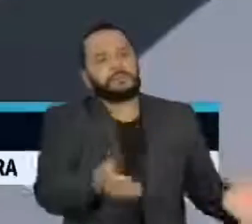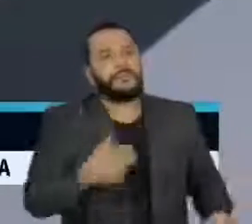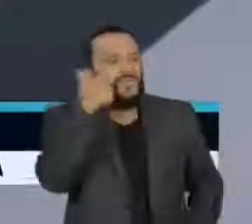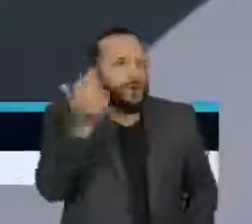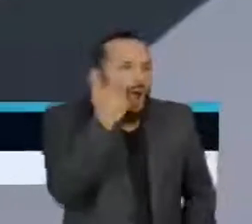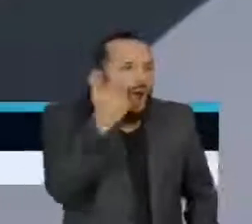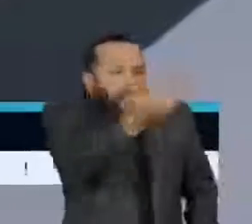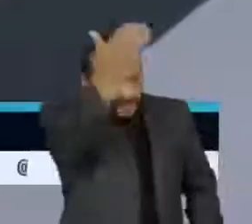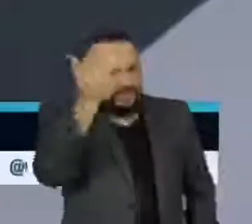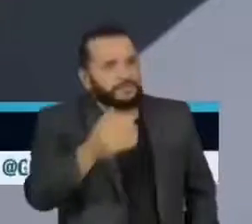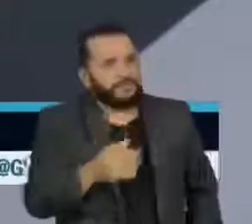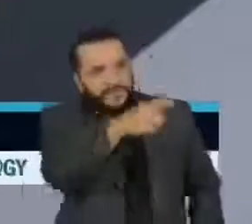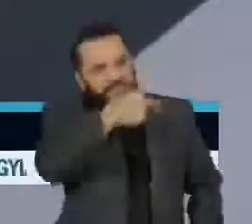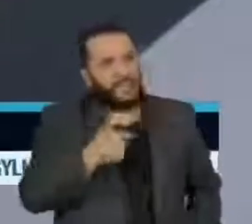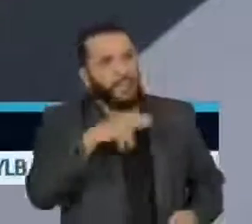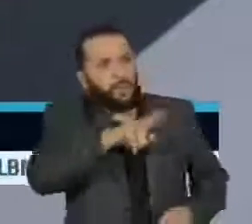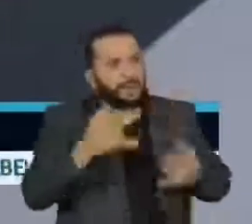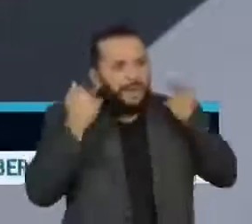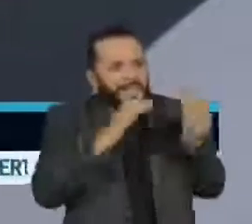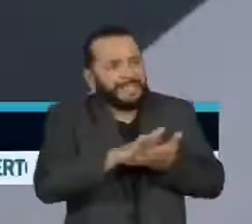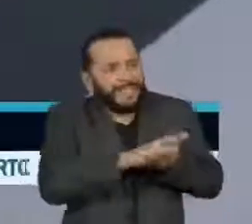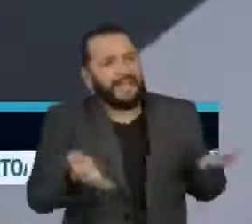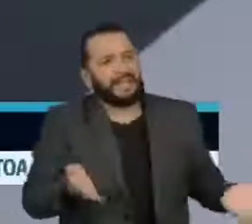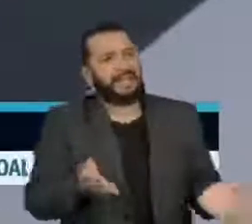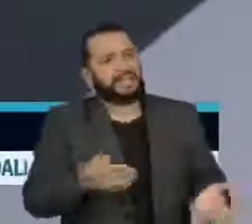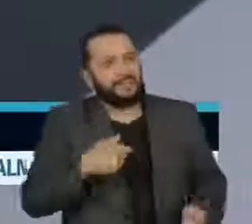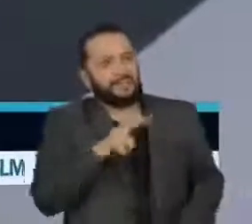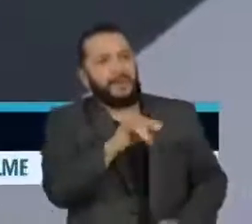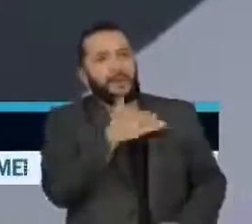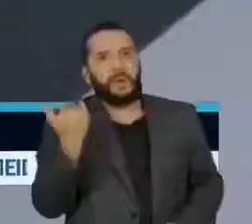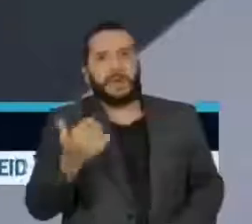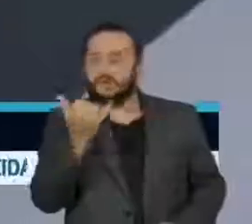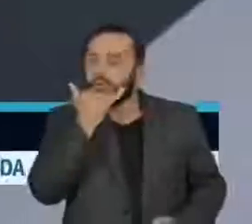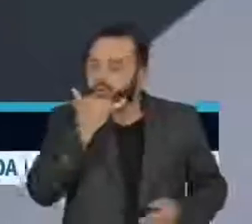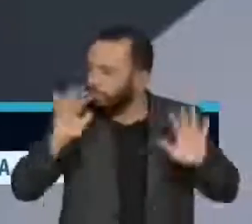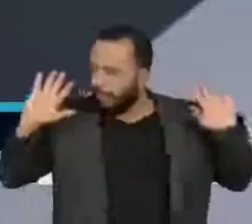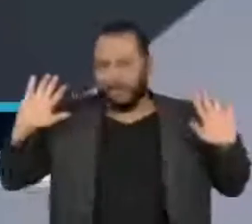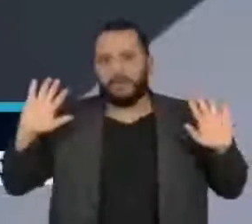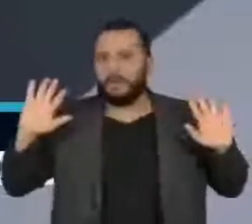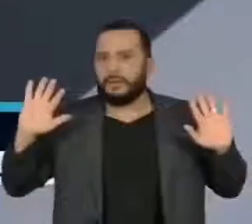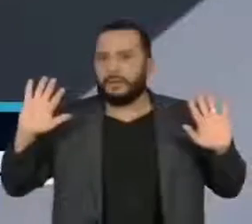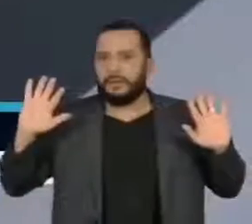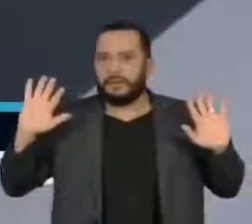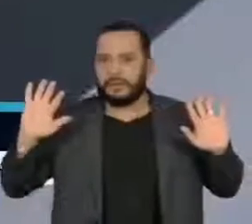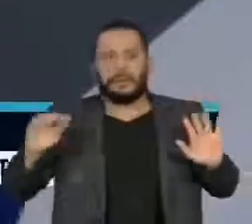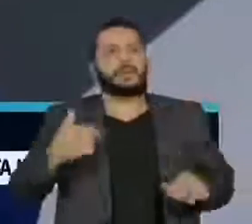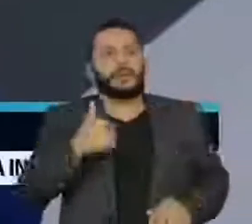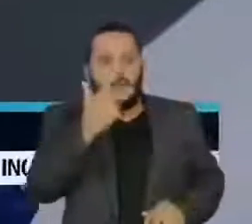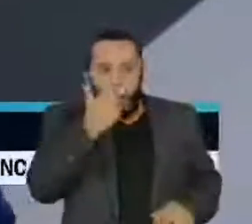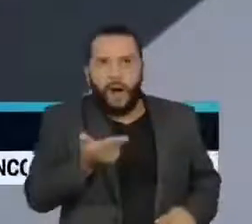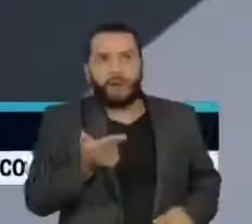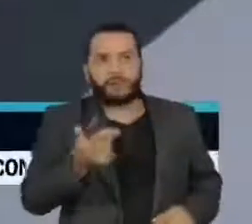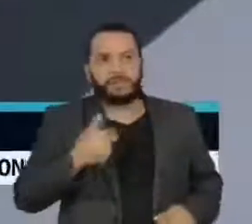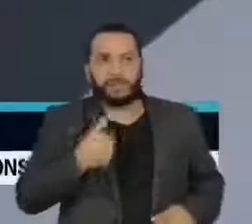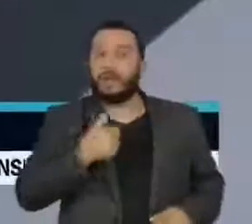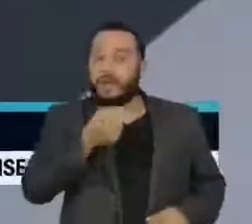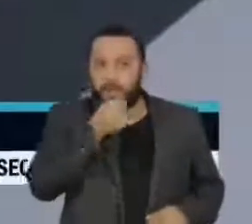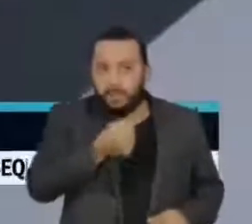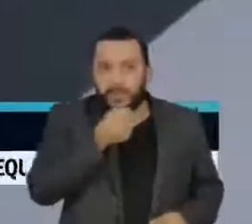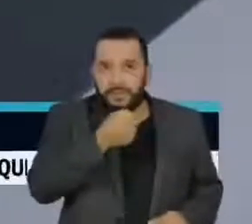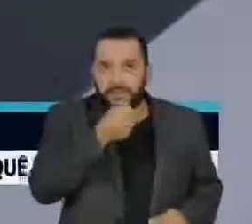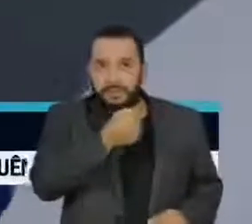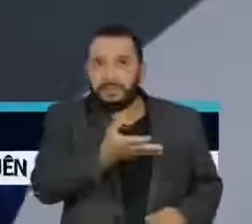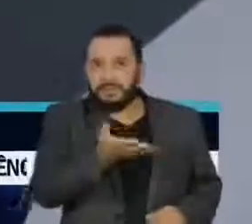vergonha nessa cara que ele vai matar alguém. Desculpe eu me exaltar, mas eu acho que realmente poucas vezes eu vi uma reportagem